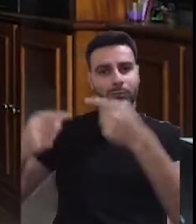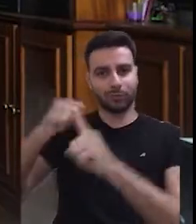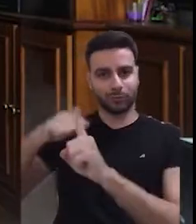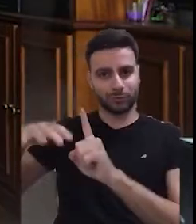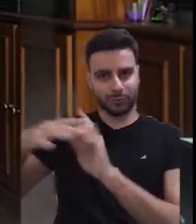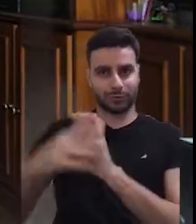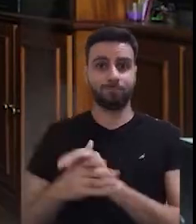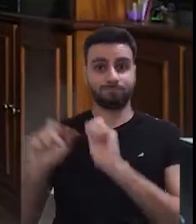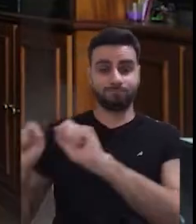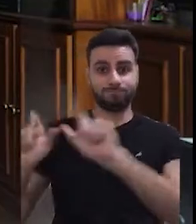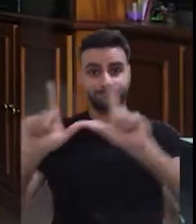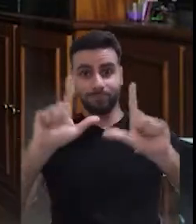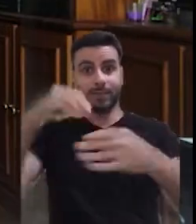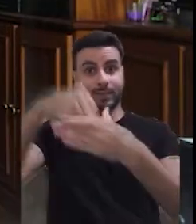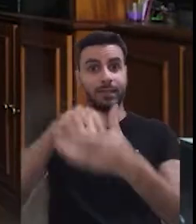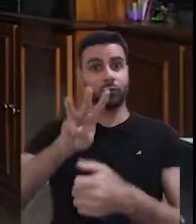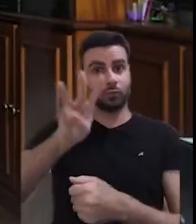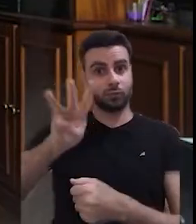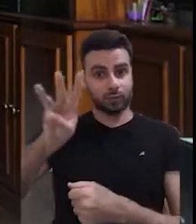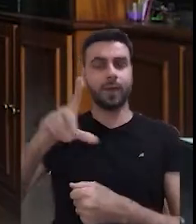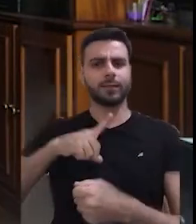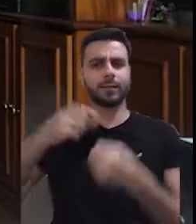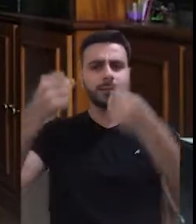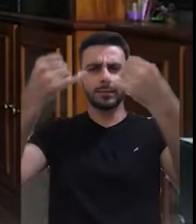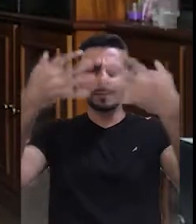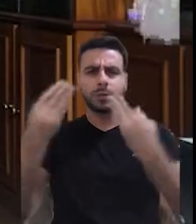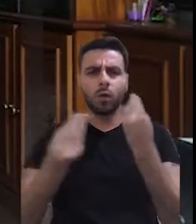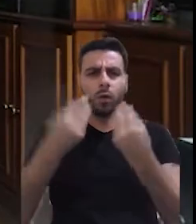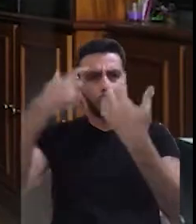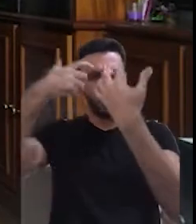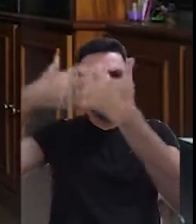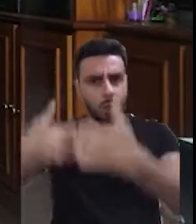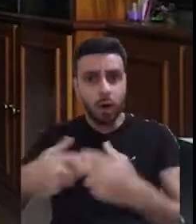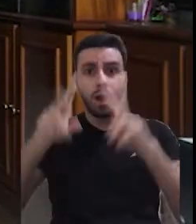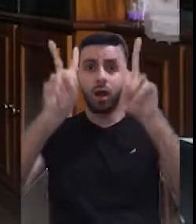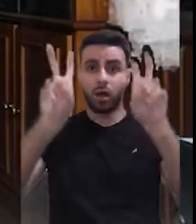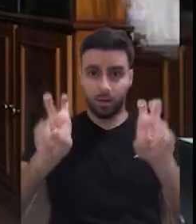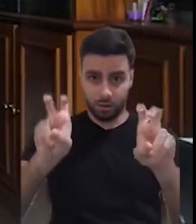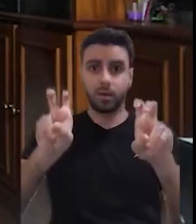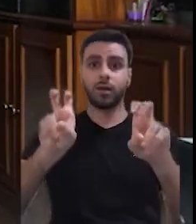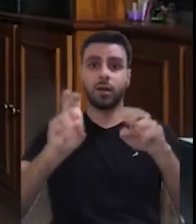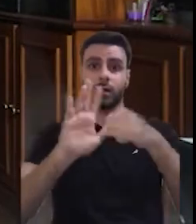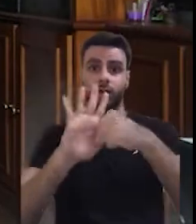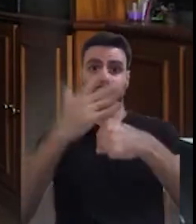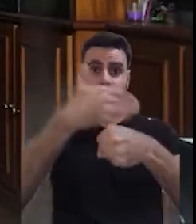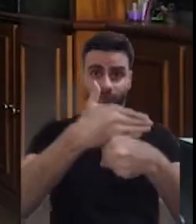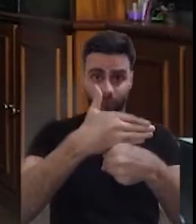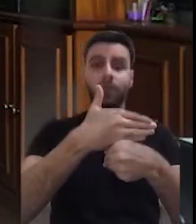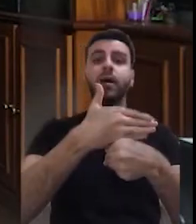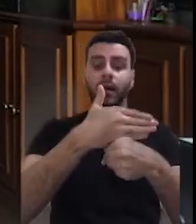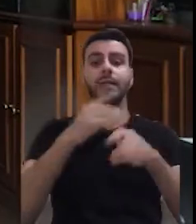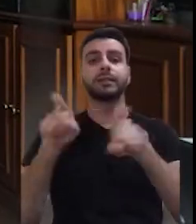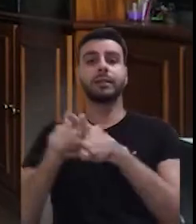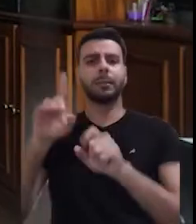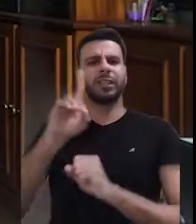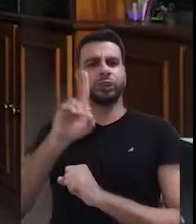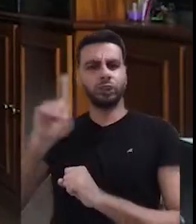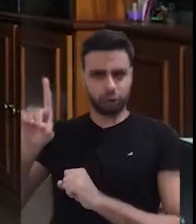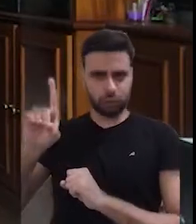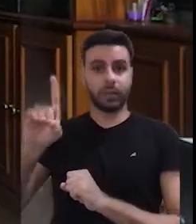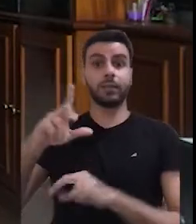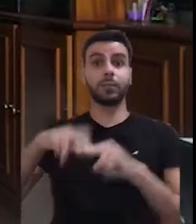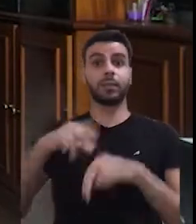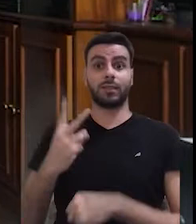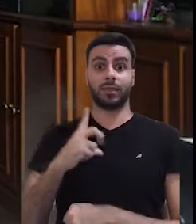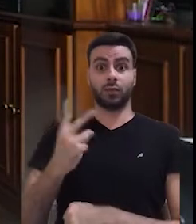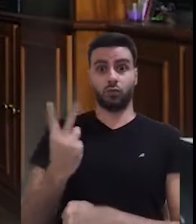Laboratório de História Política e Social. O nosso portal traz uma matéria com reflexões sobre o fascismo e a extrema